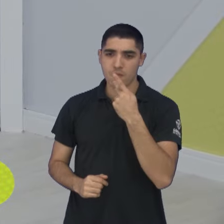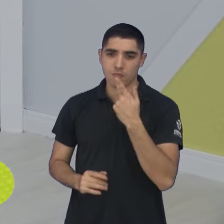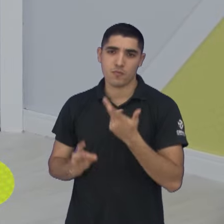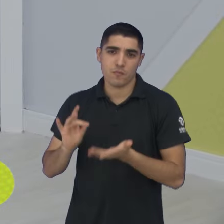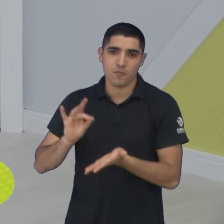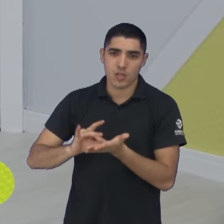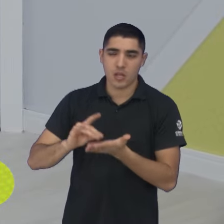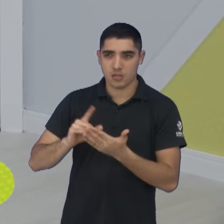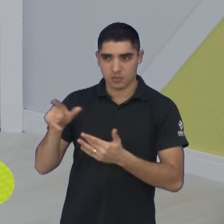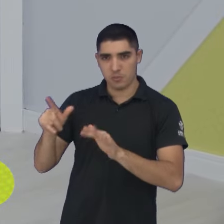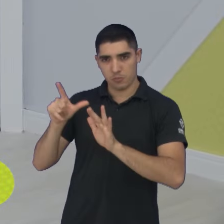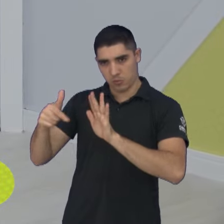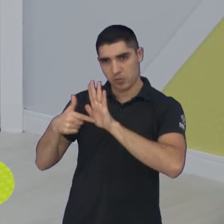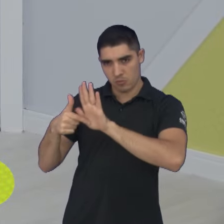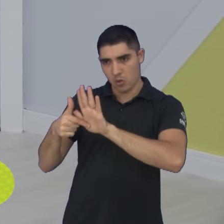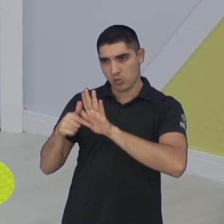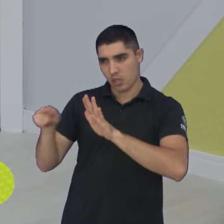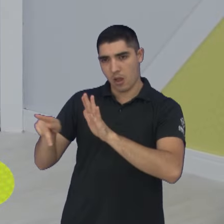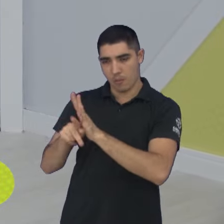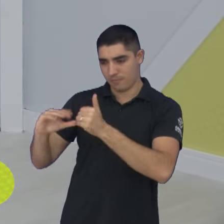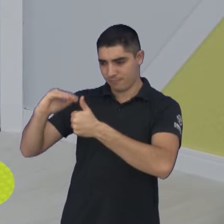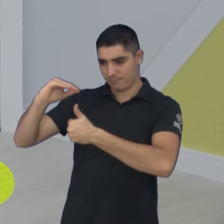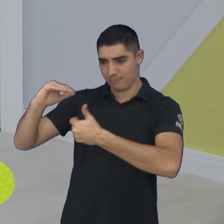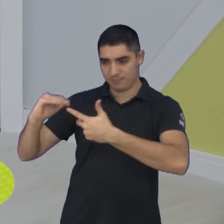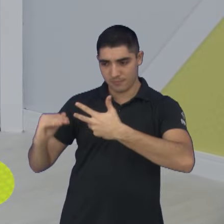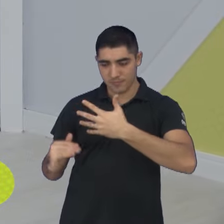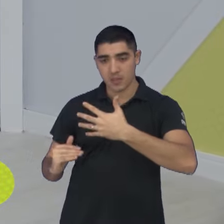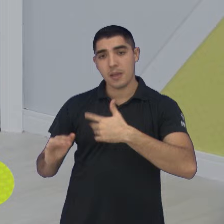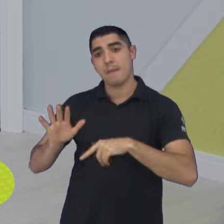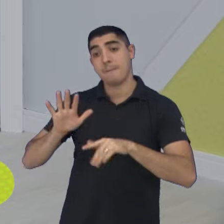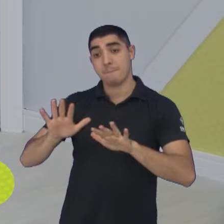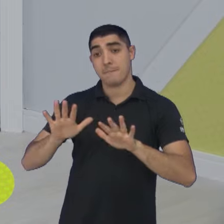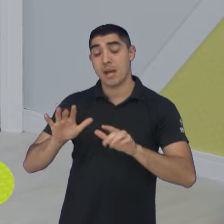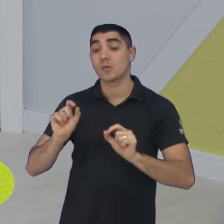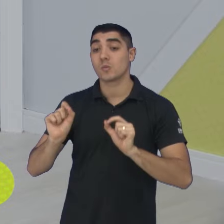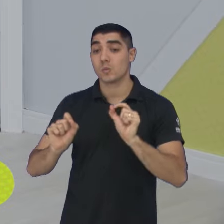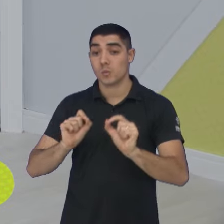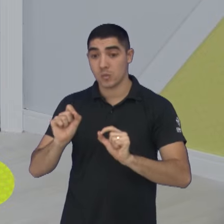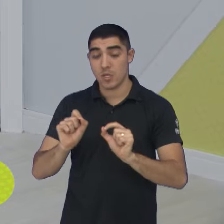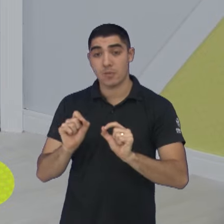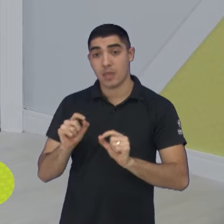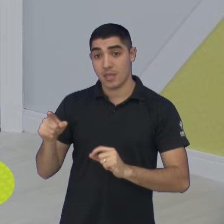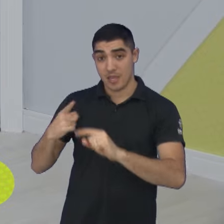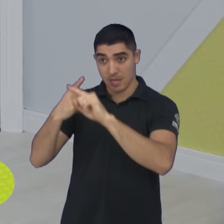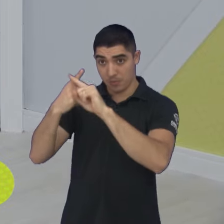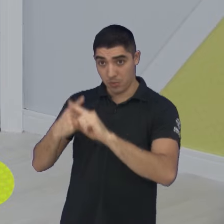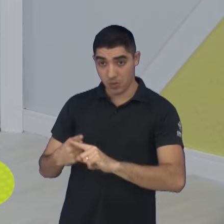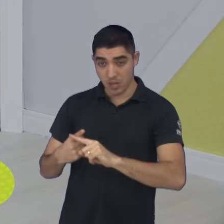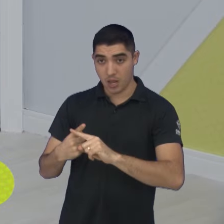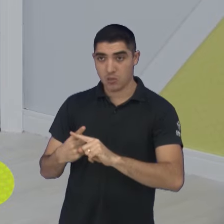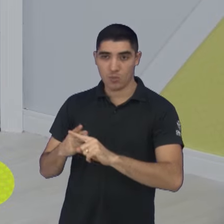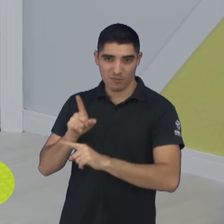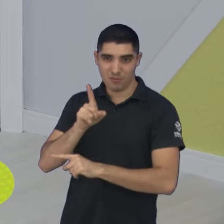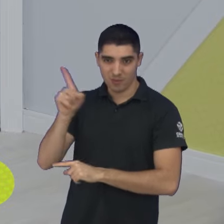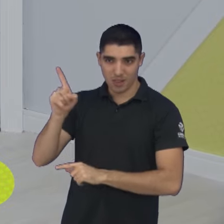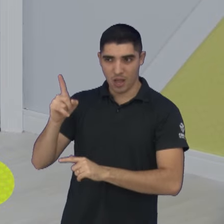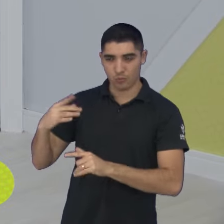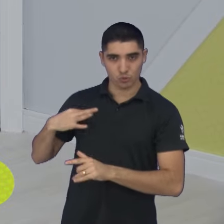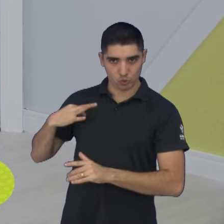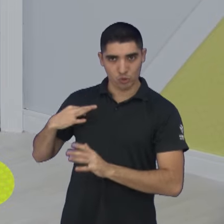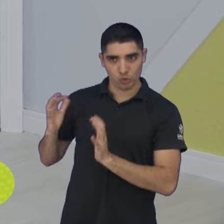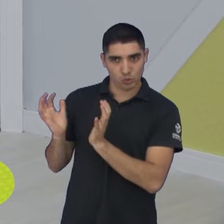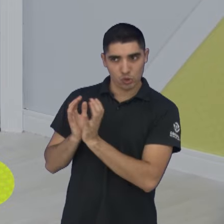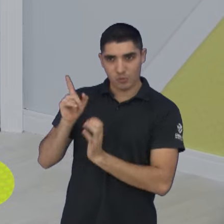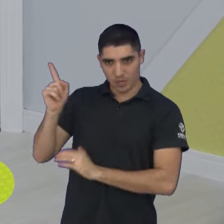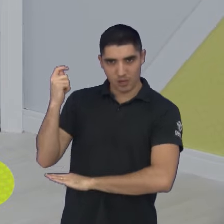gente vai ver a tabela e vai dar para ilustrar melhor sobre isso. Mas a questão é a seguinte, o campeonato está parado para os clubes do Rio Grande do Sul, todos